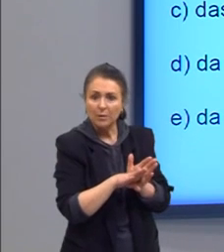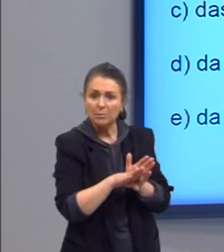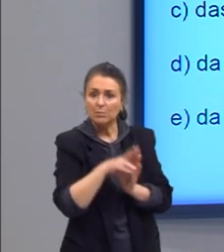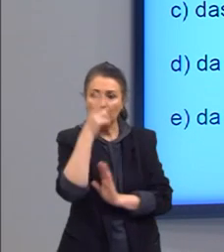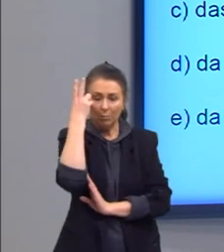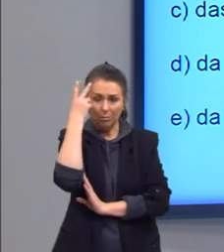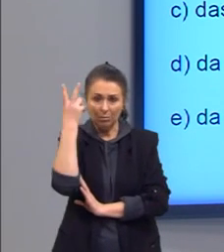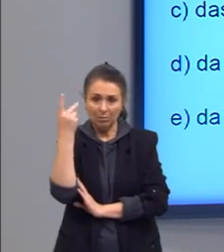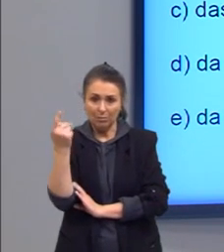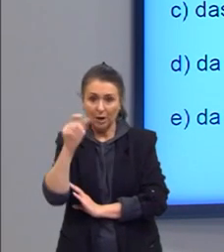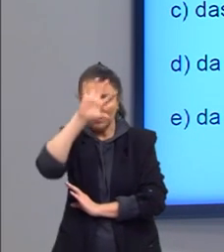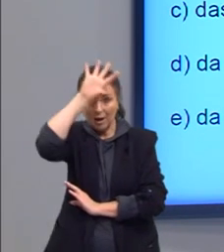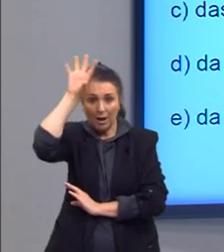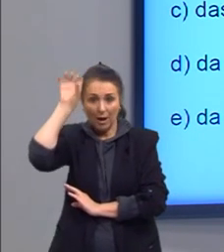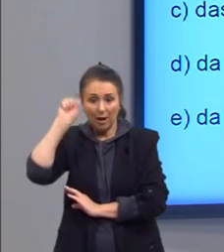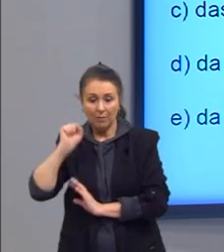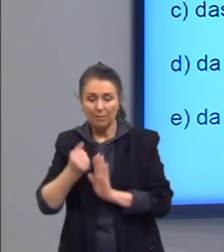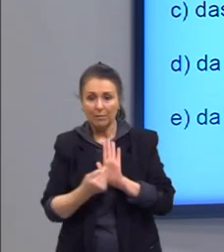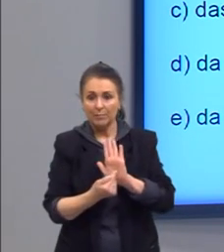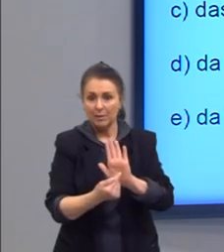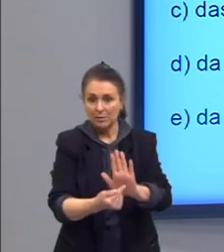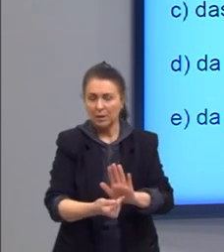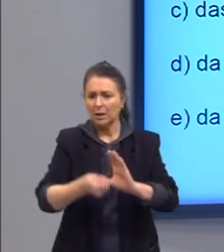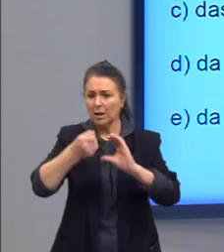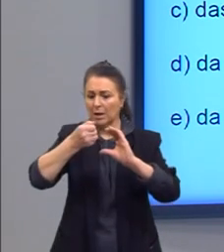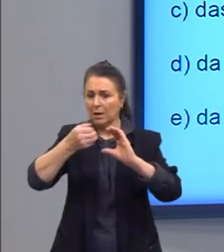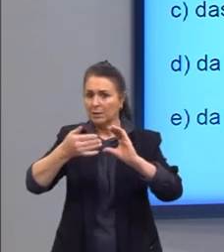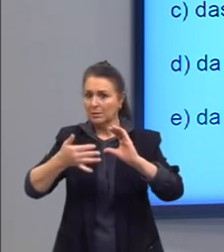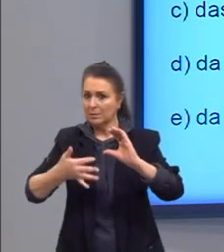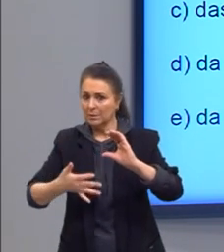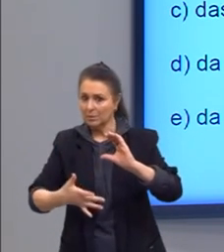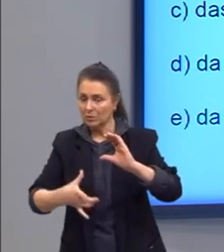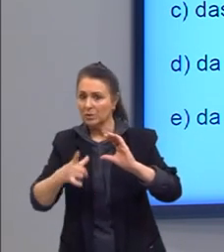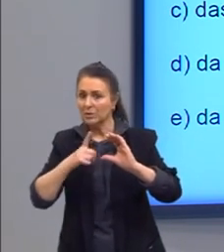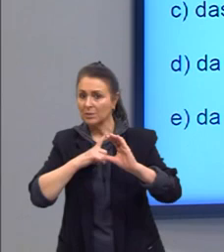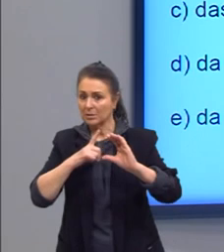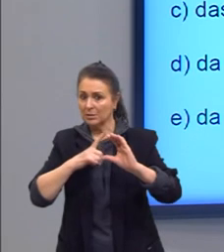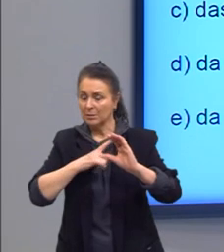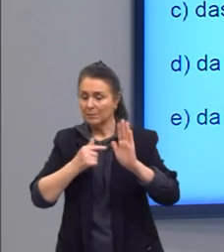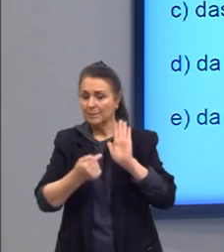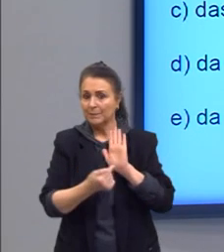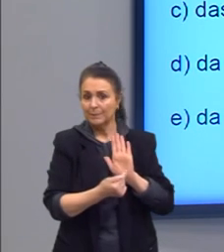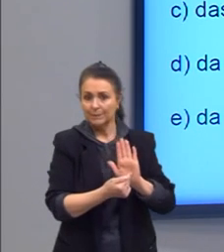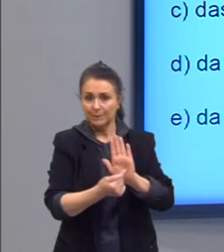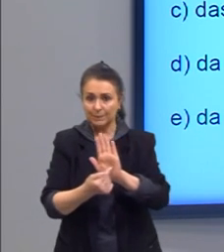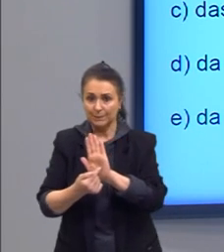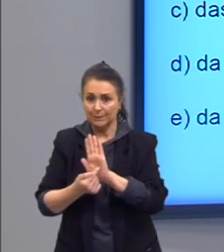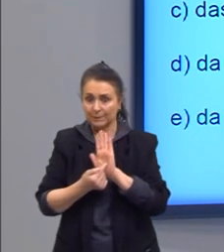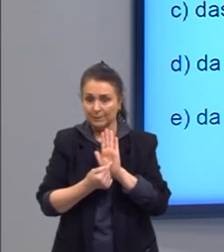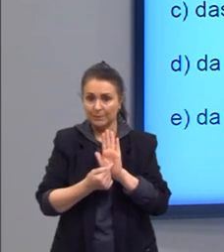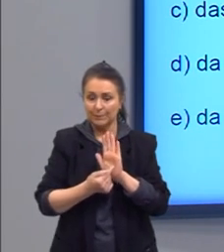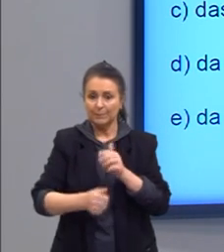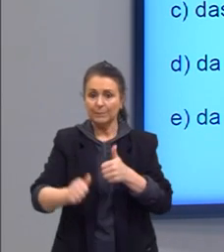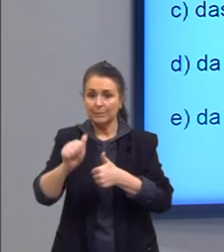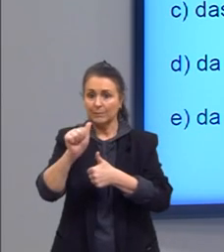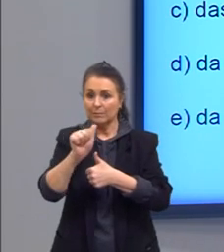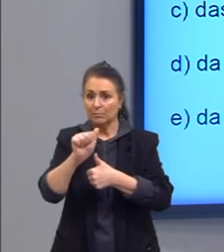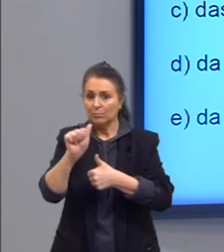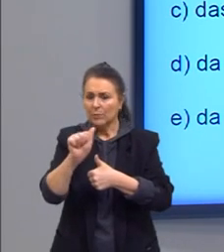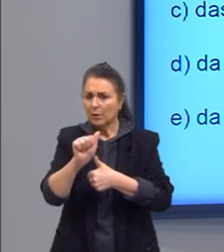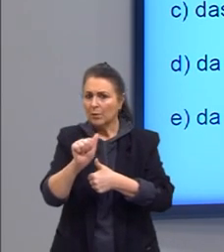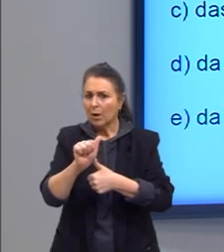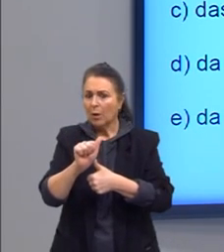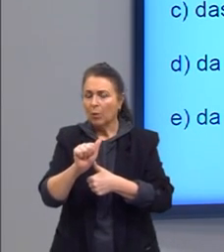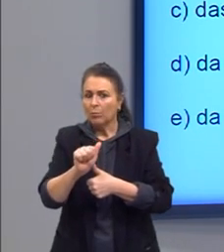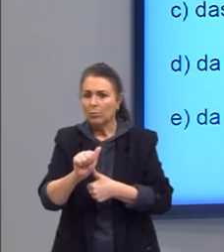naturais, a África apresenta as características citadas em virtude, principalmente de... Ah, de sua recente